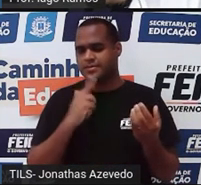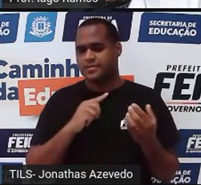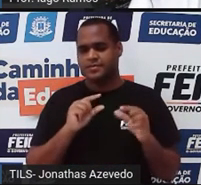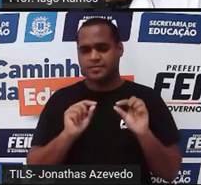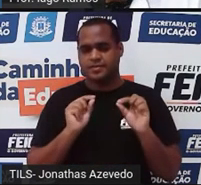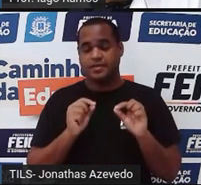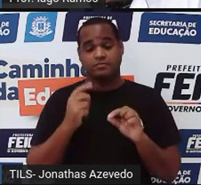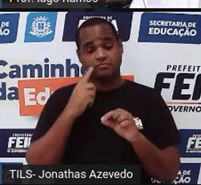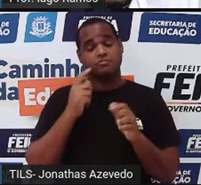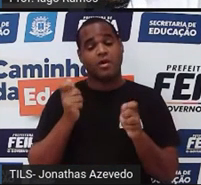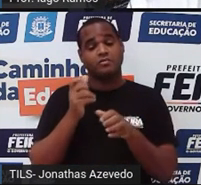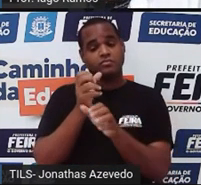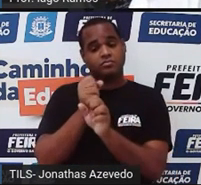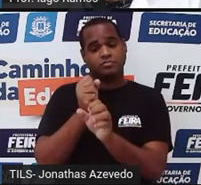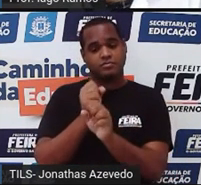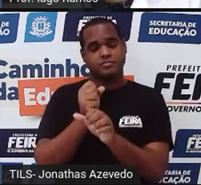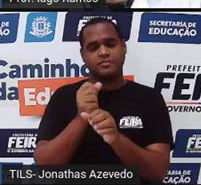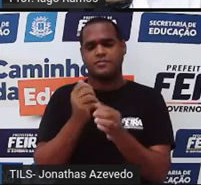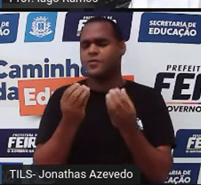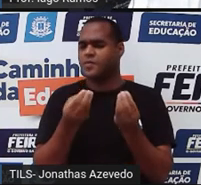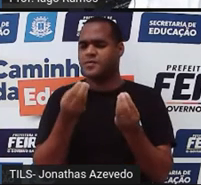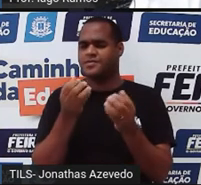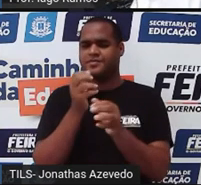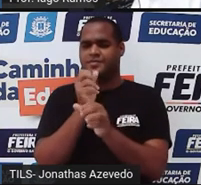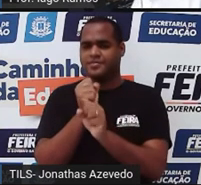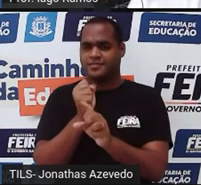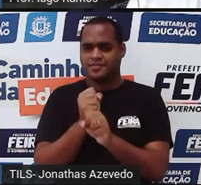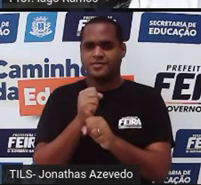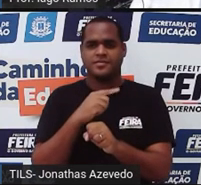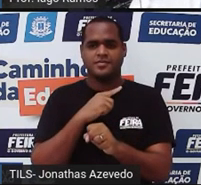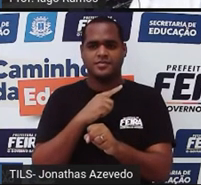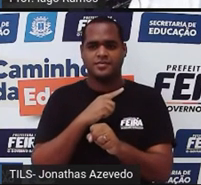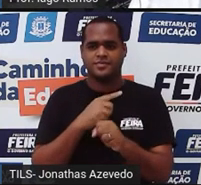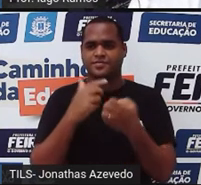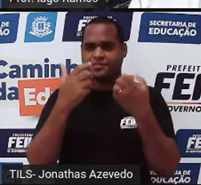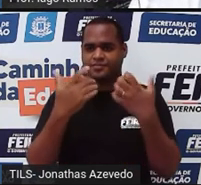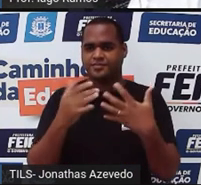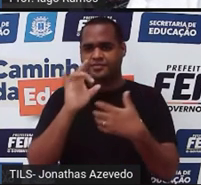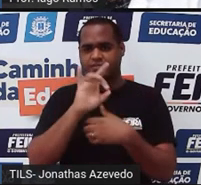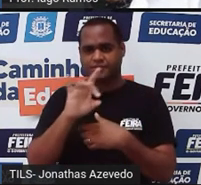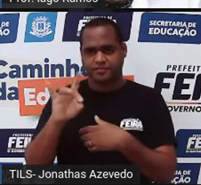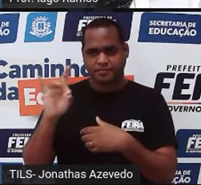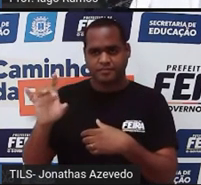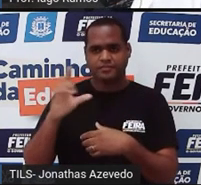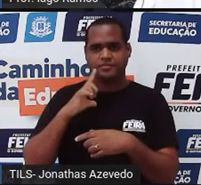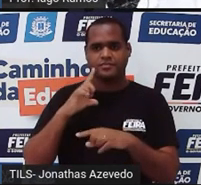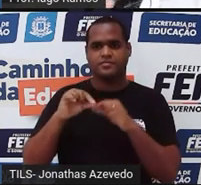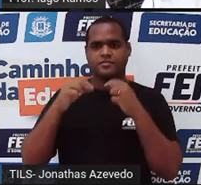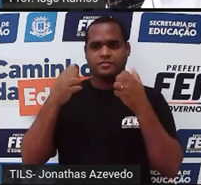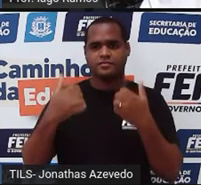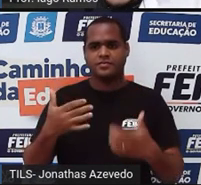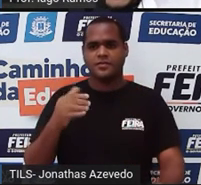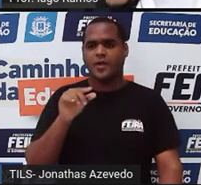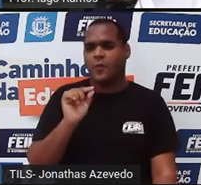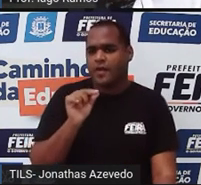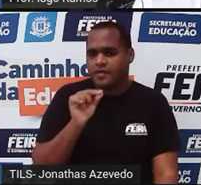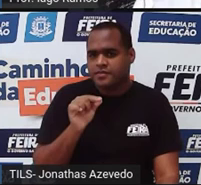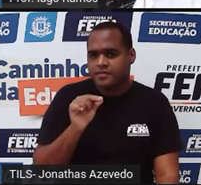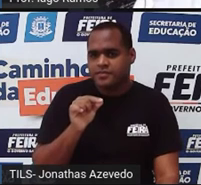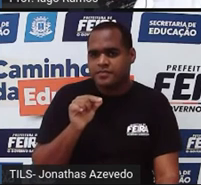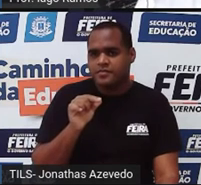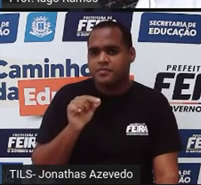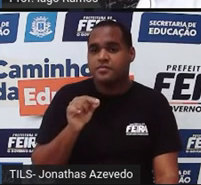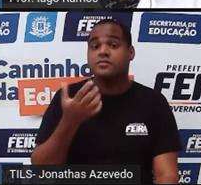Fazendo uma contagem. E como é que a gente vai fazer essa contagem, contar de um por um? Não, a gente vai usar o princípio